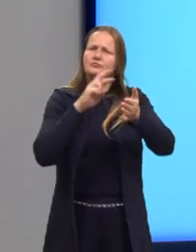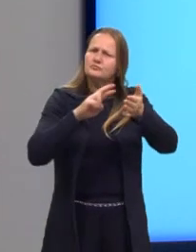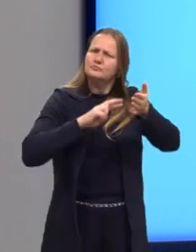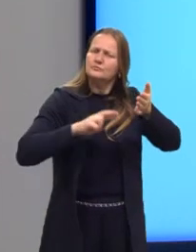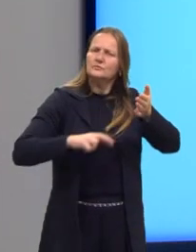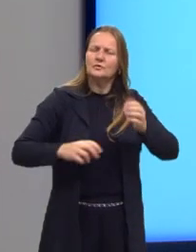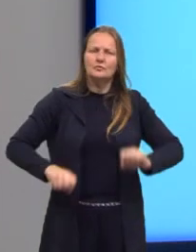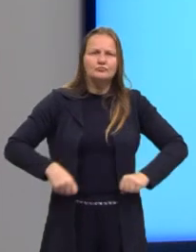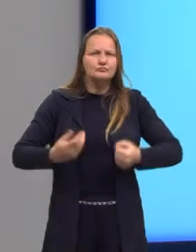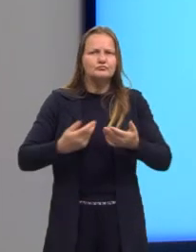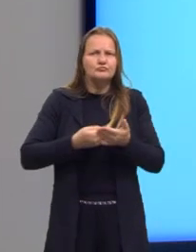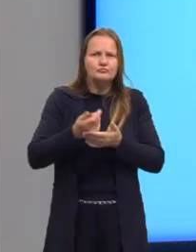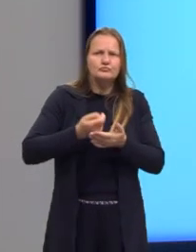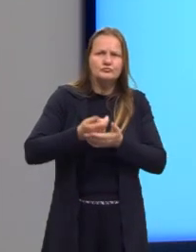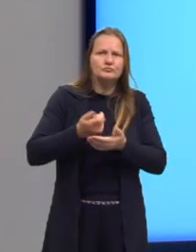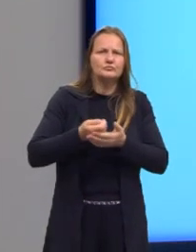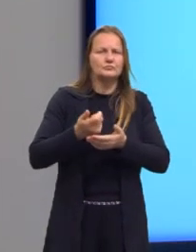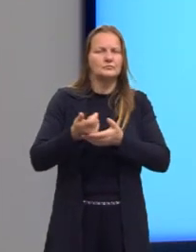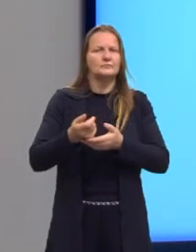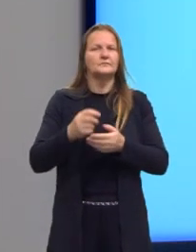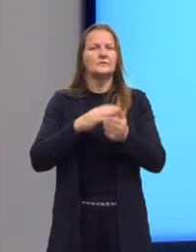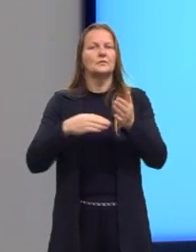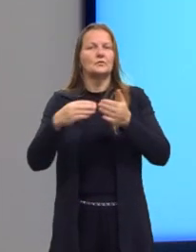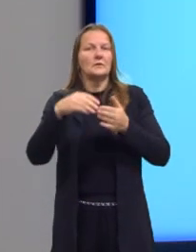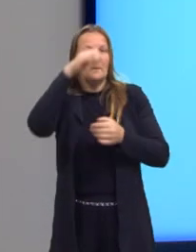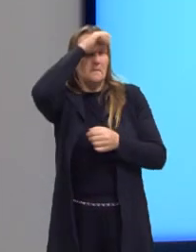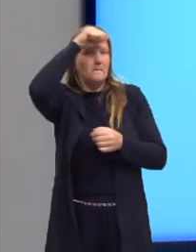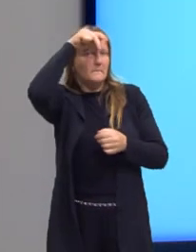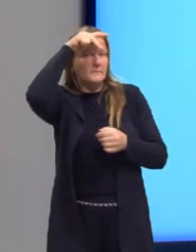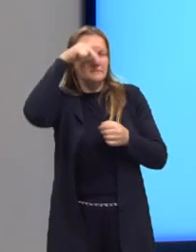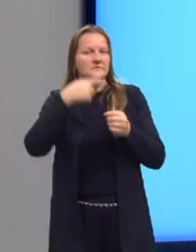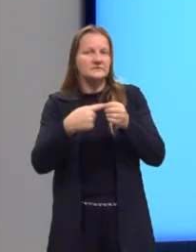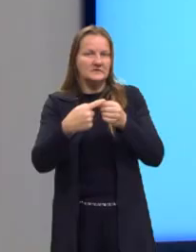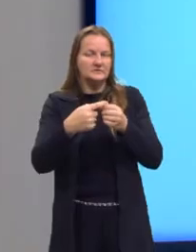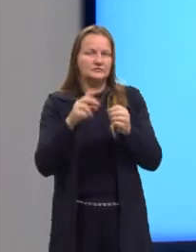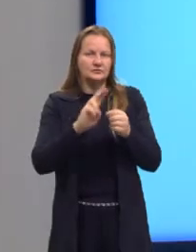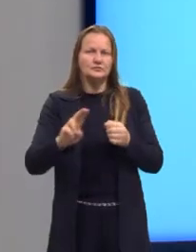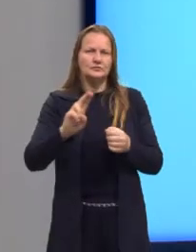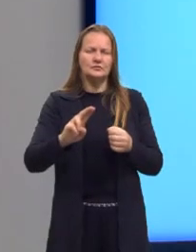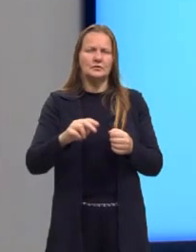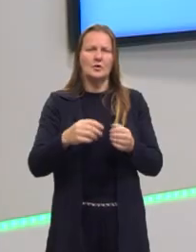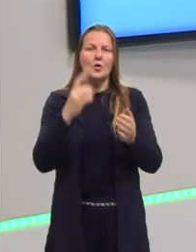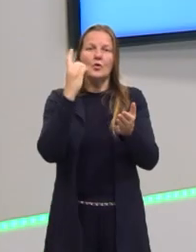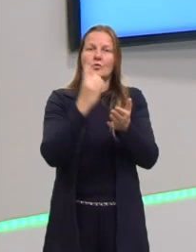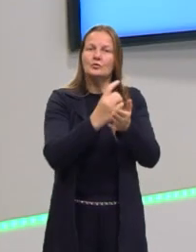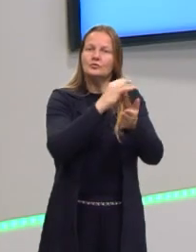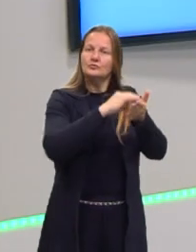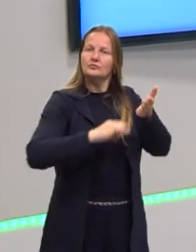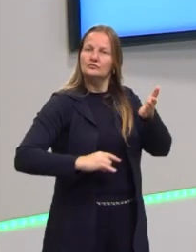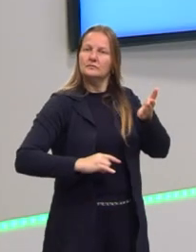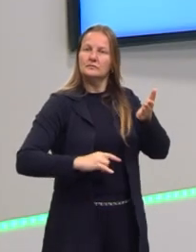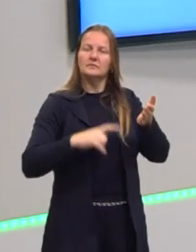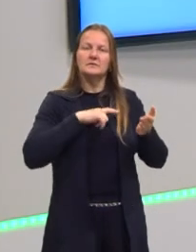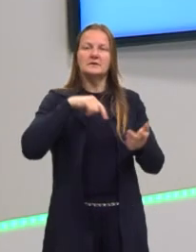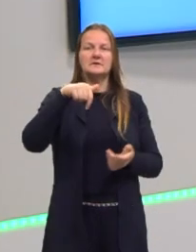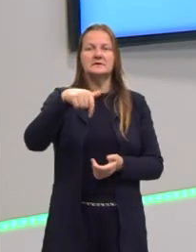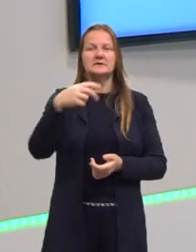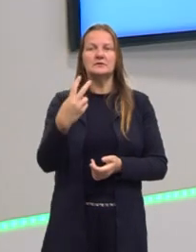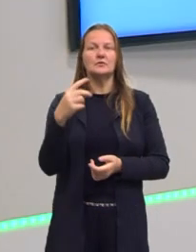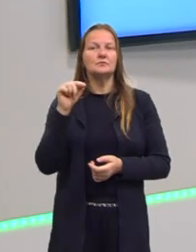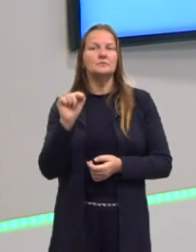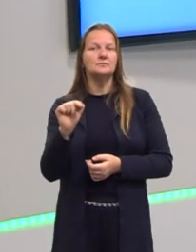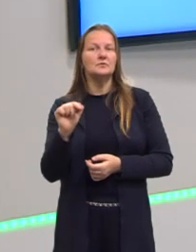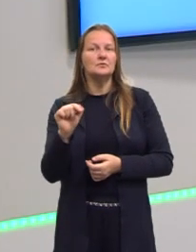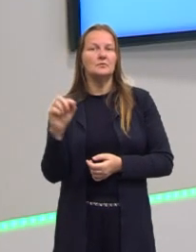de gastos públicos realizados pelo município. O documento mostra que foram gastos 72 mil